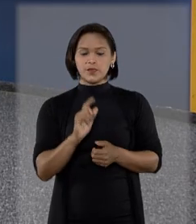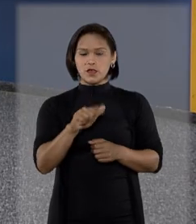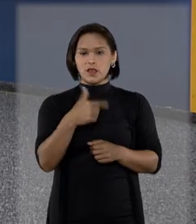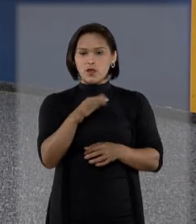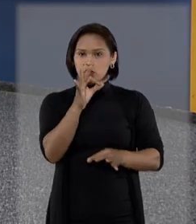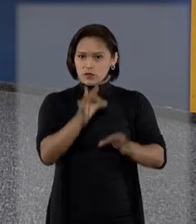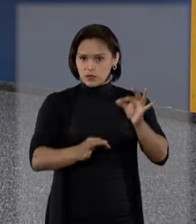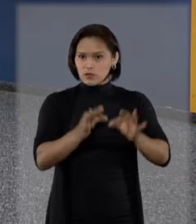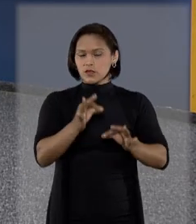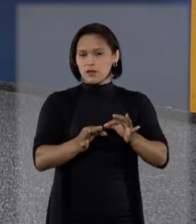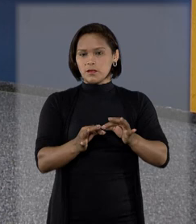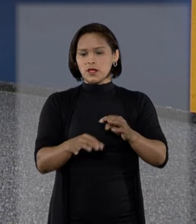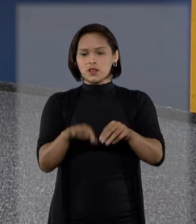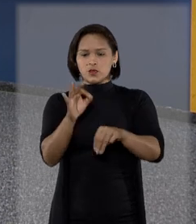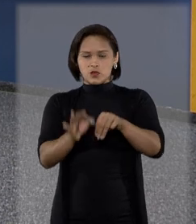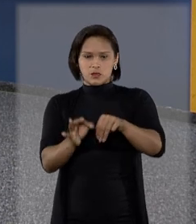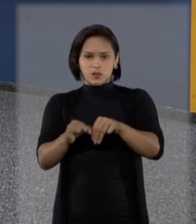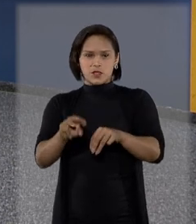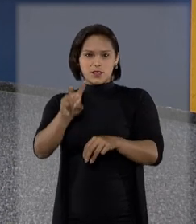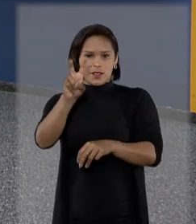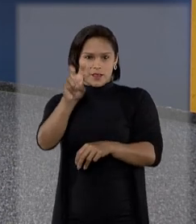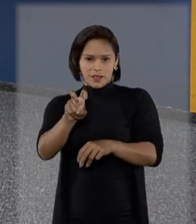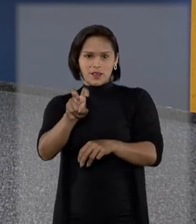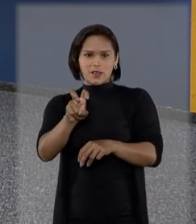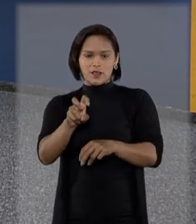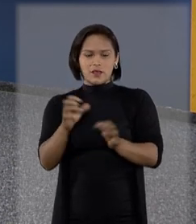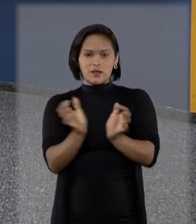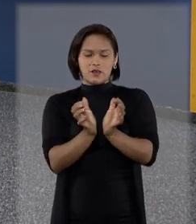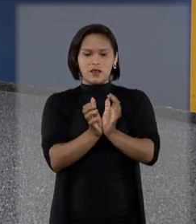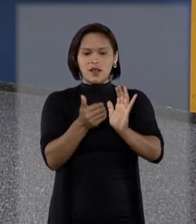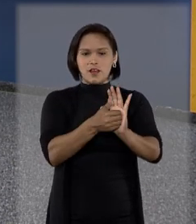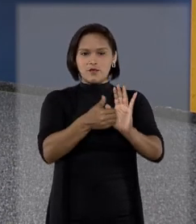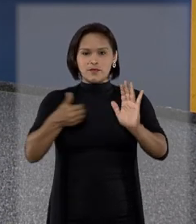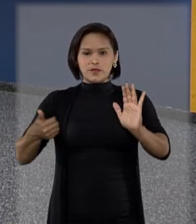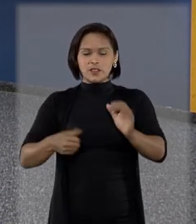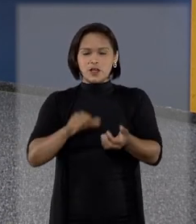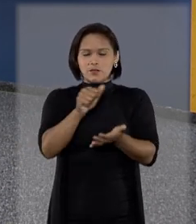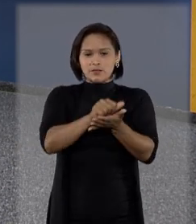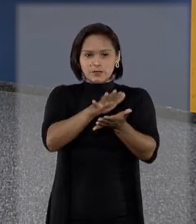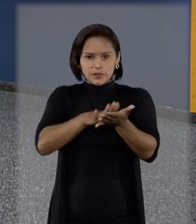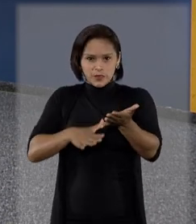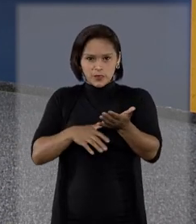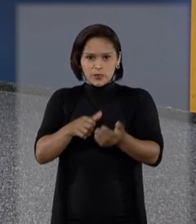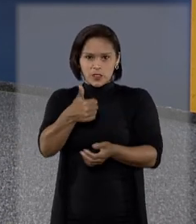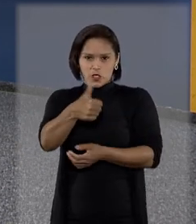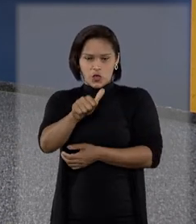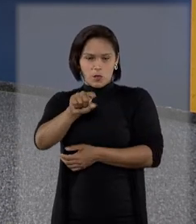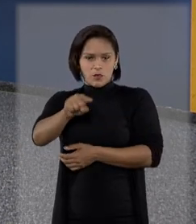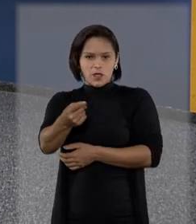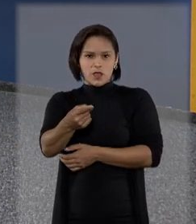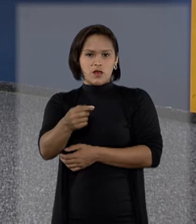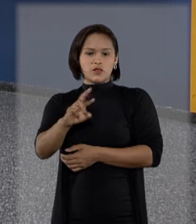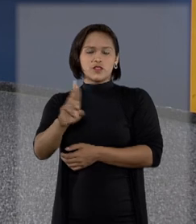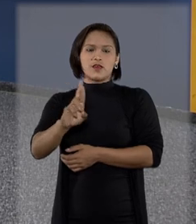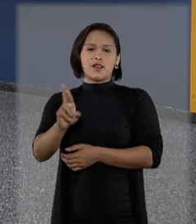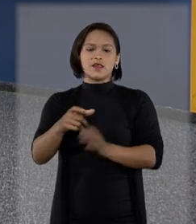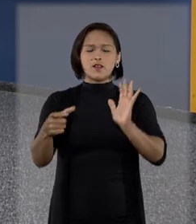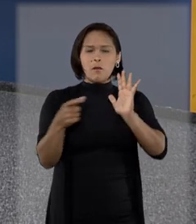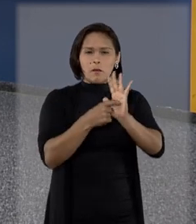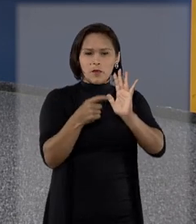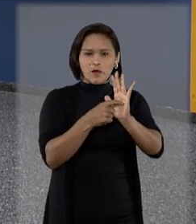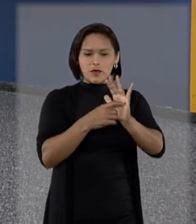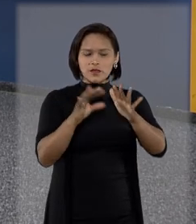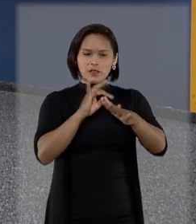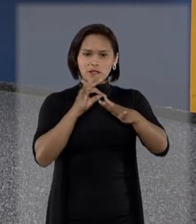Em outro julgamento, os ministros da quinta turma afastaram multa de um milhão de reais aplicada a um provedor de